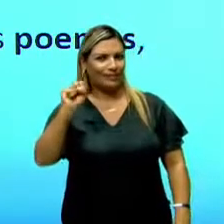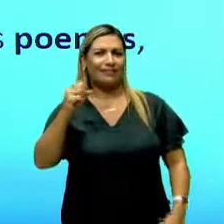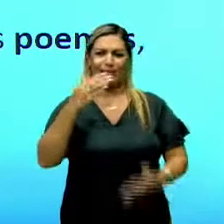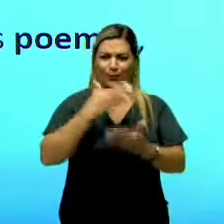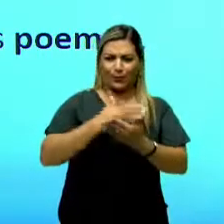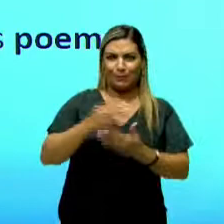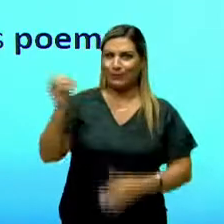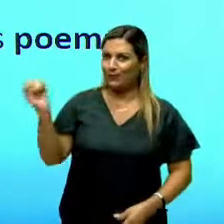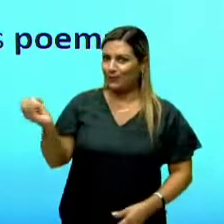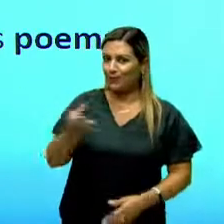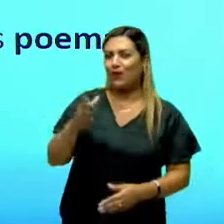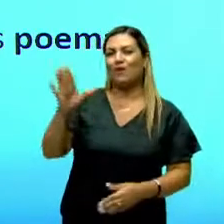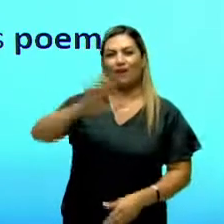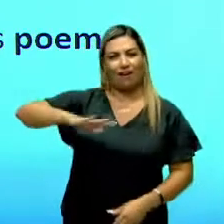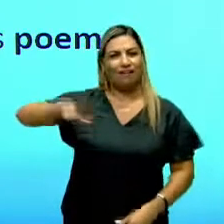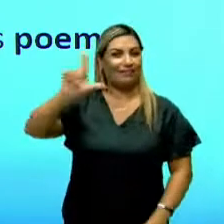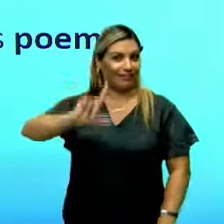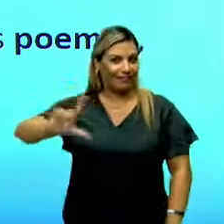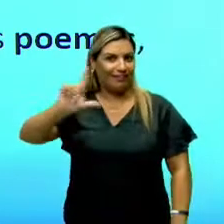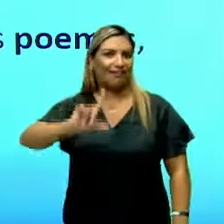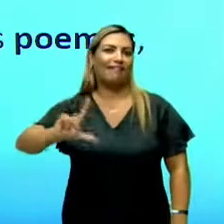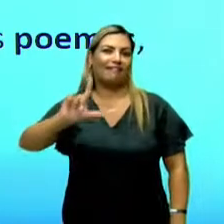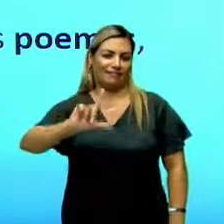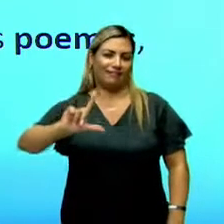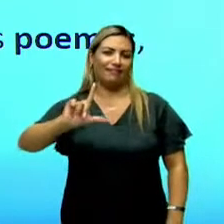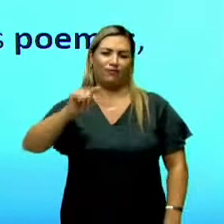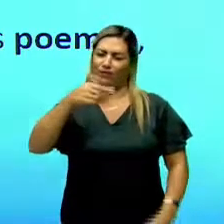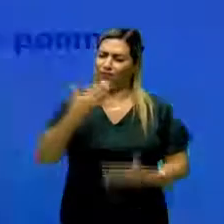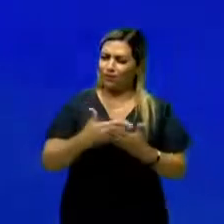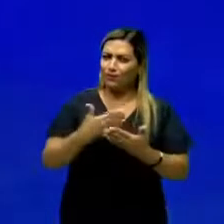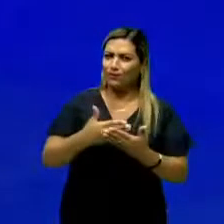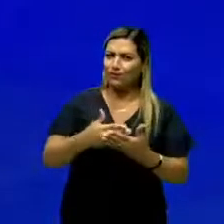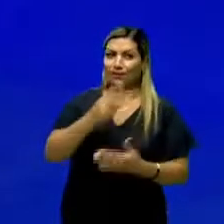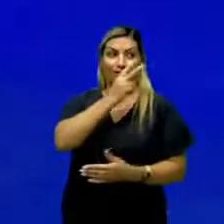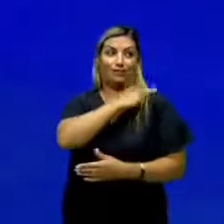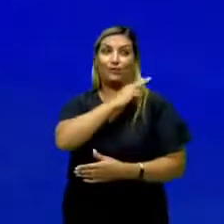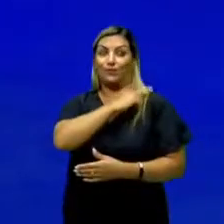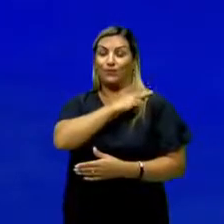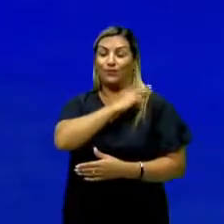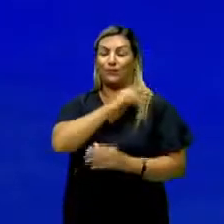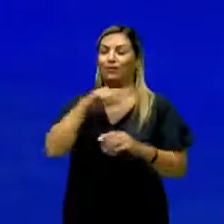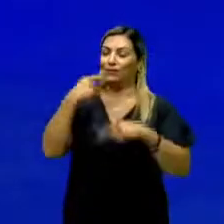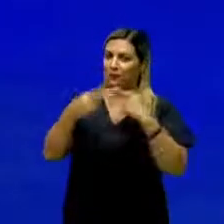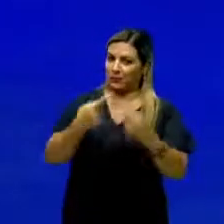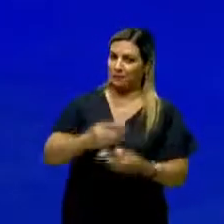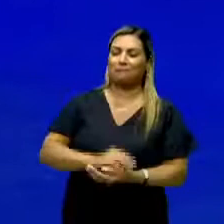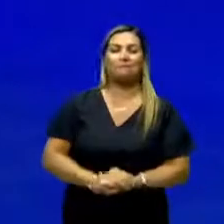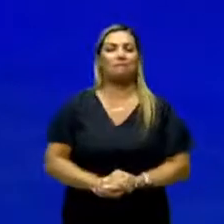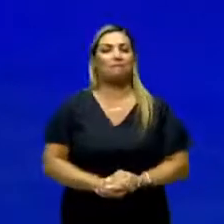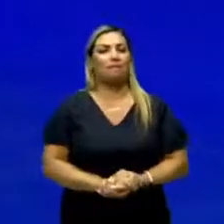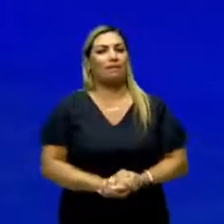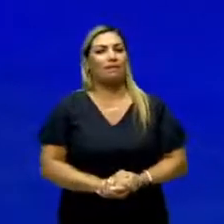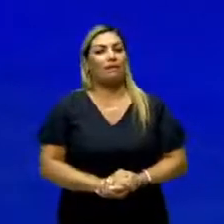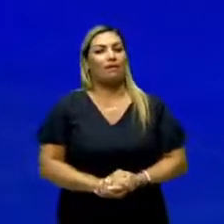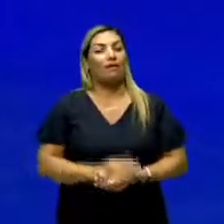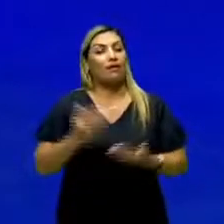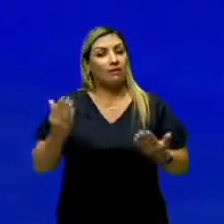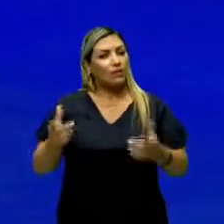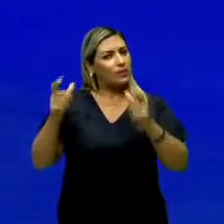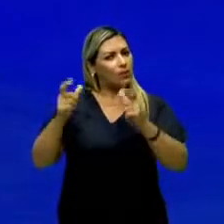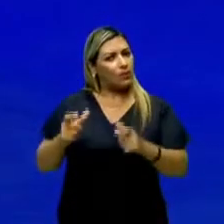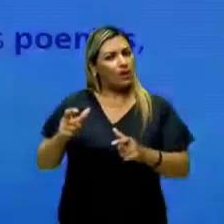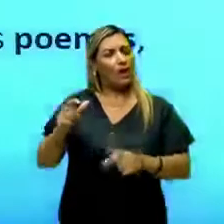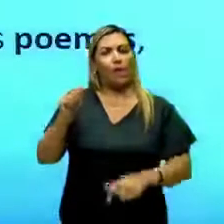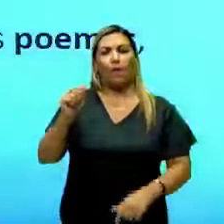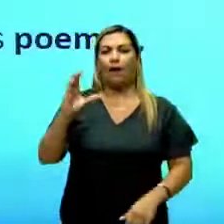começa uma nova escola literária que você vai estudar lá na segunda série do Ensino Médio. A Arcádia Lusitana